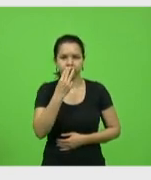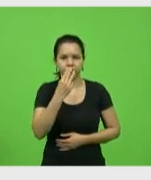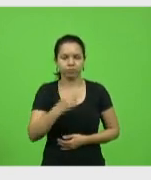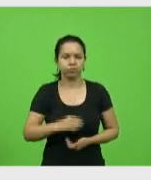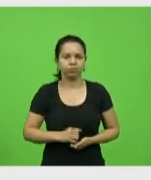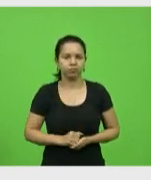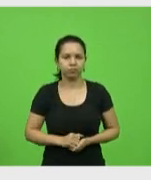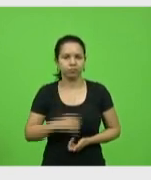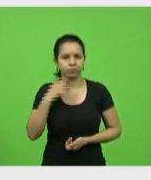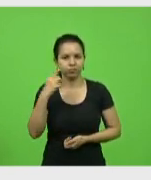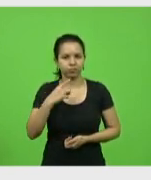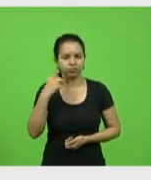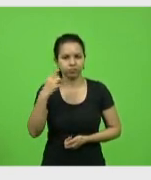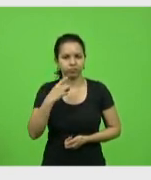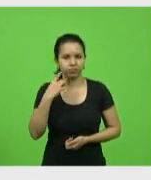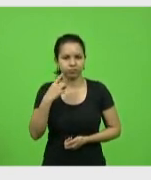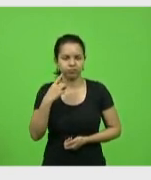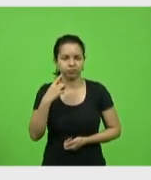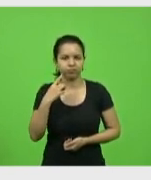Deputado Volney Weber.